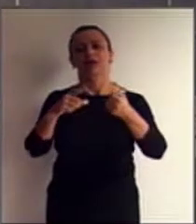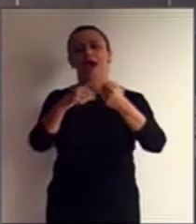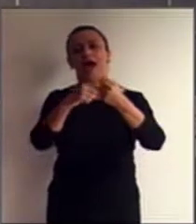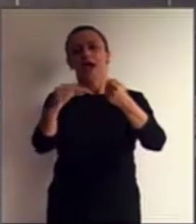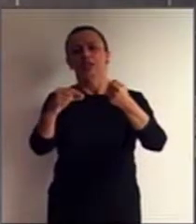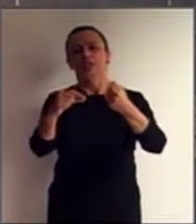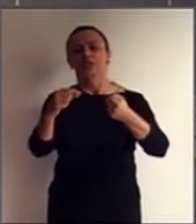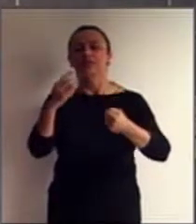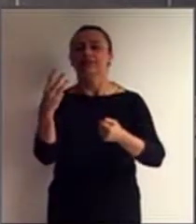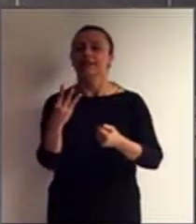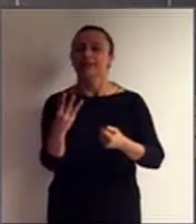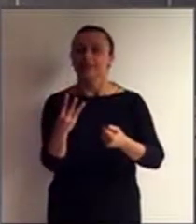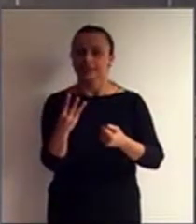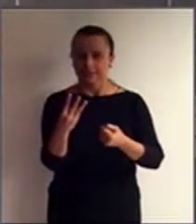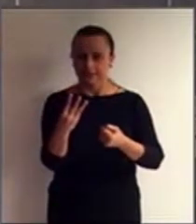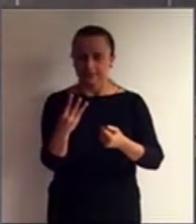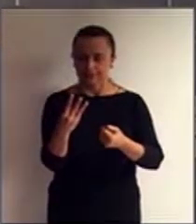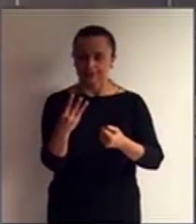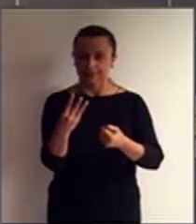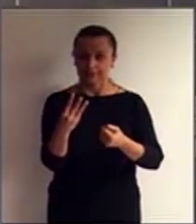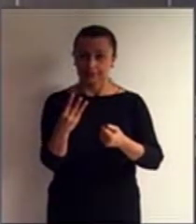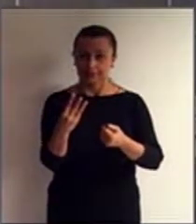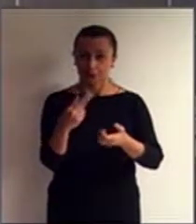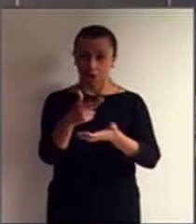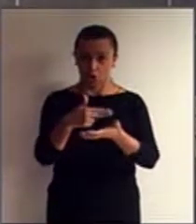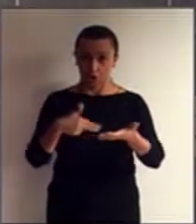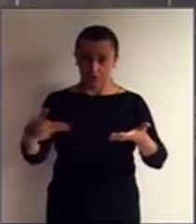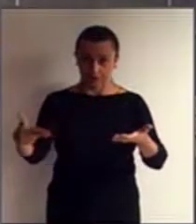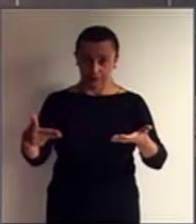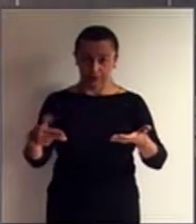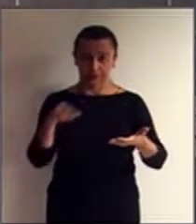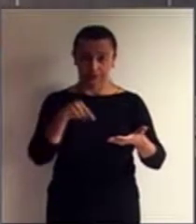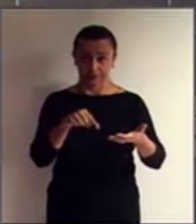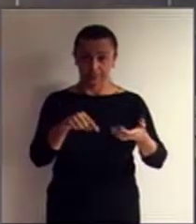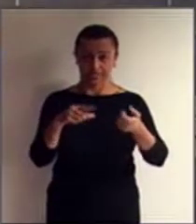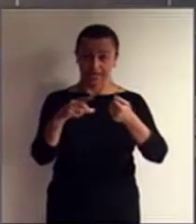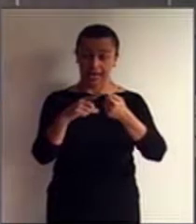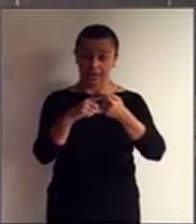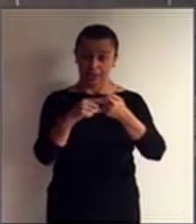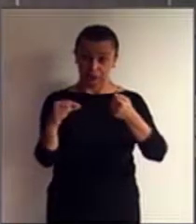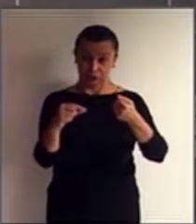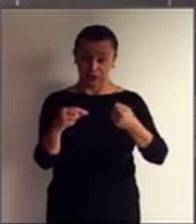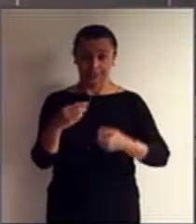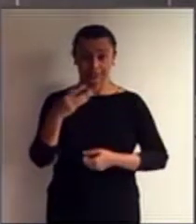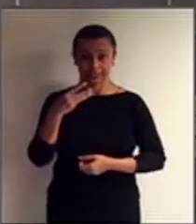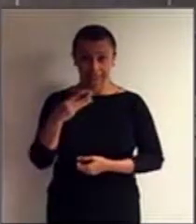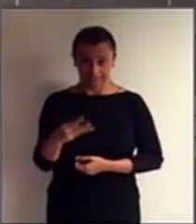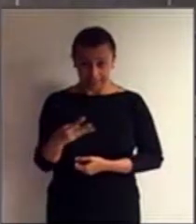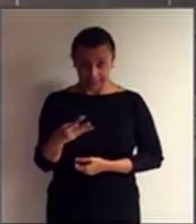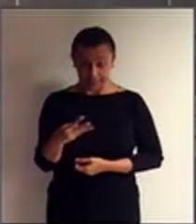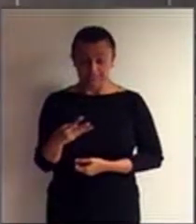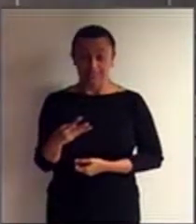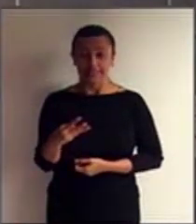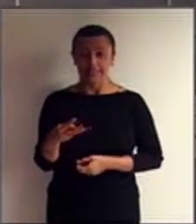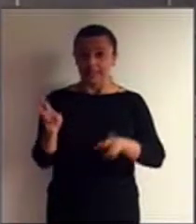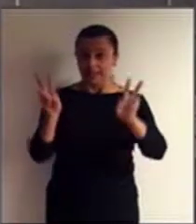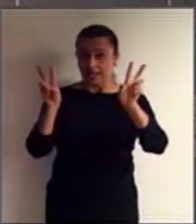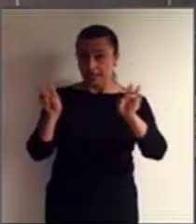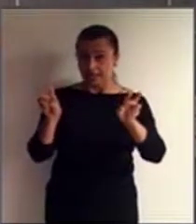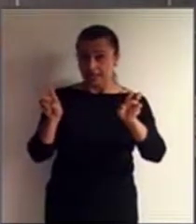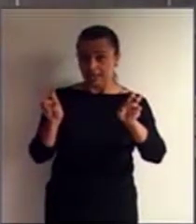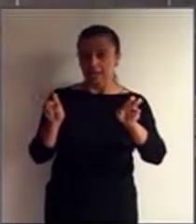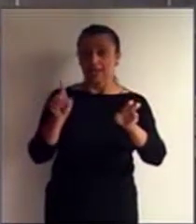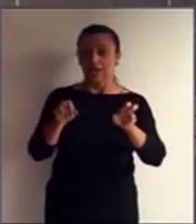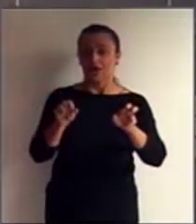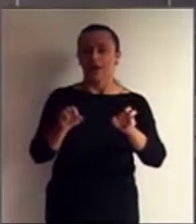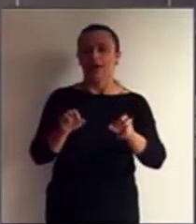3 da Convenção. Este artigo 3, ele trata dos princípios